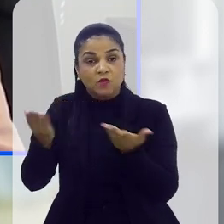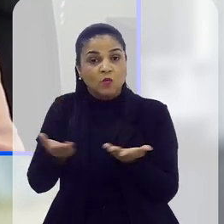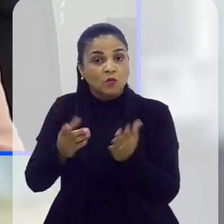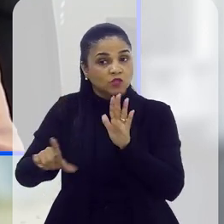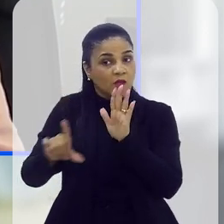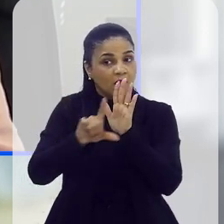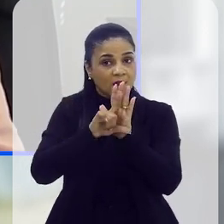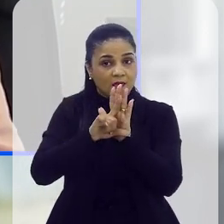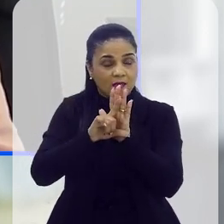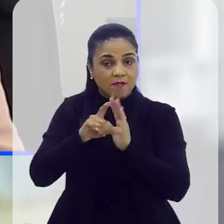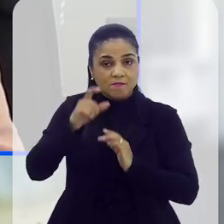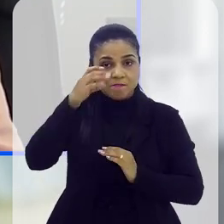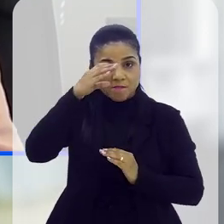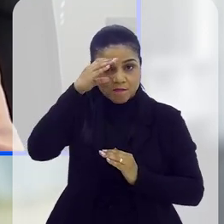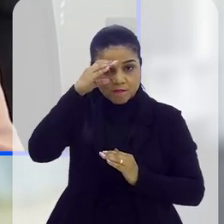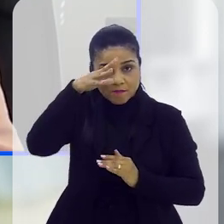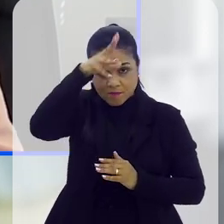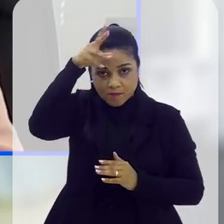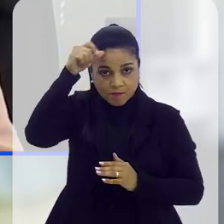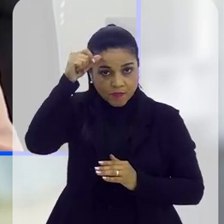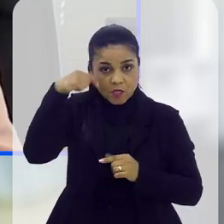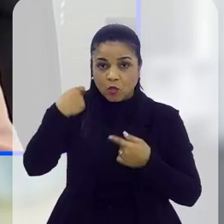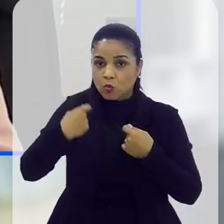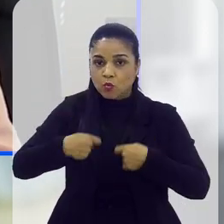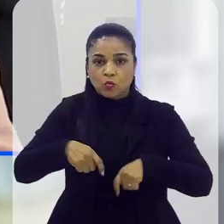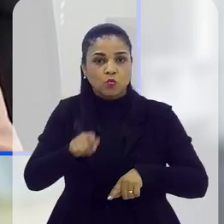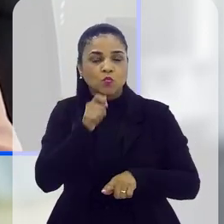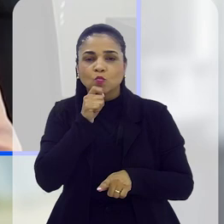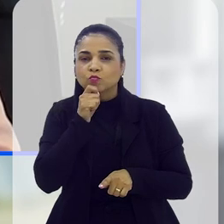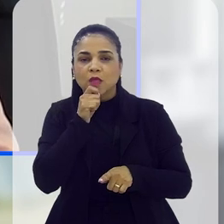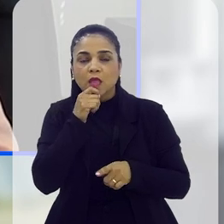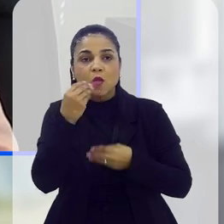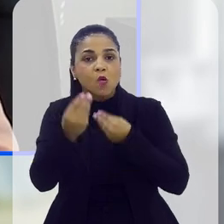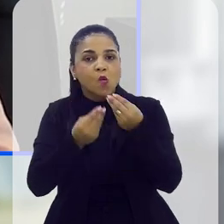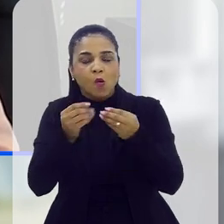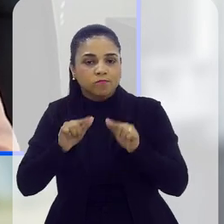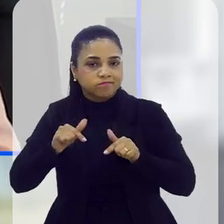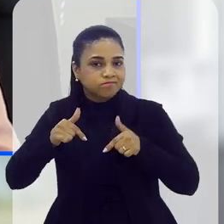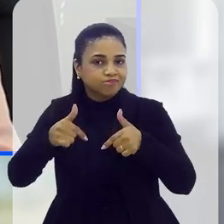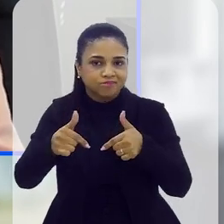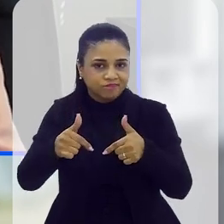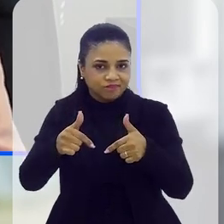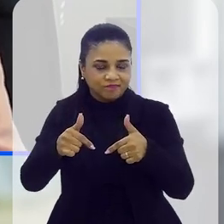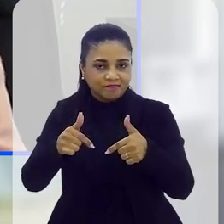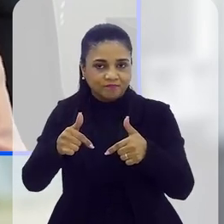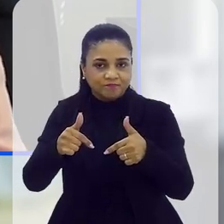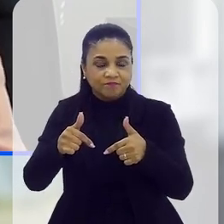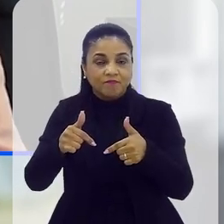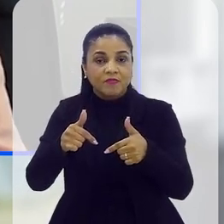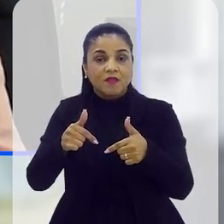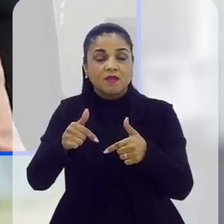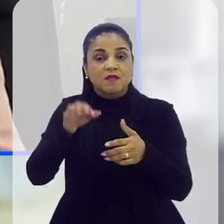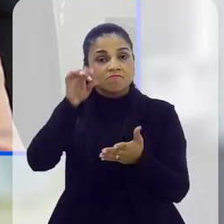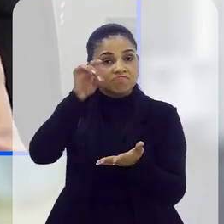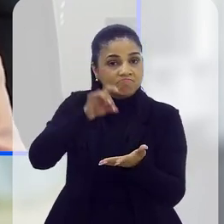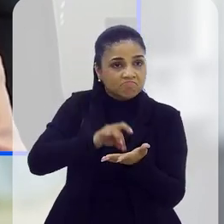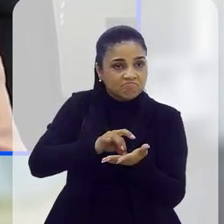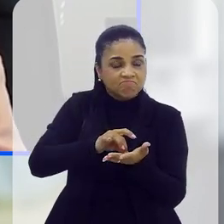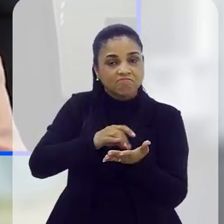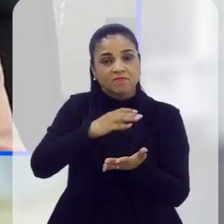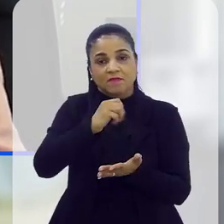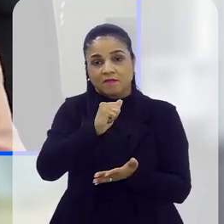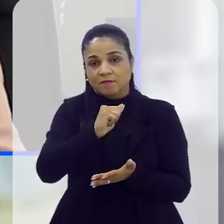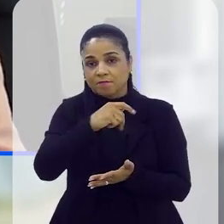Penha não tem uma previsão específica para esse fato. Então, ainda que seja